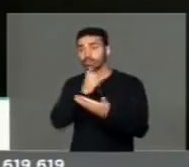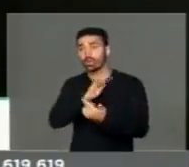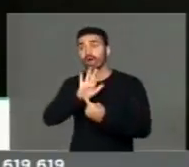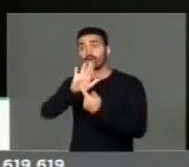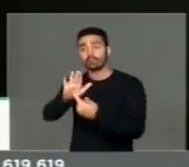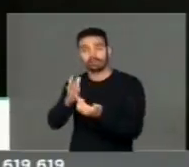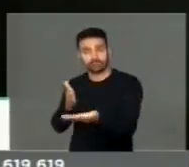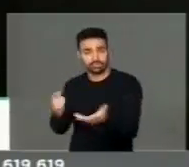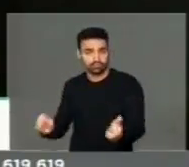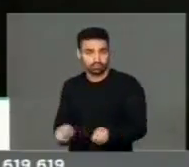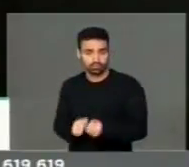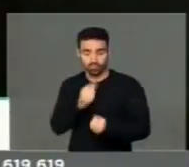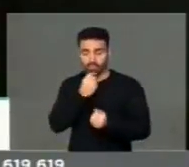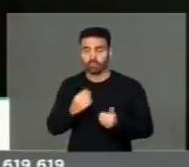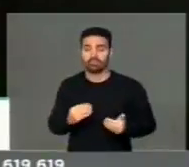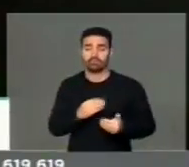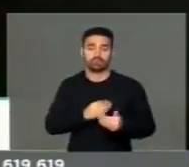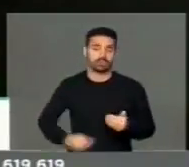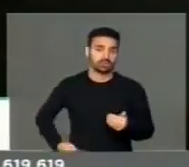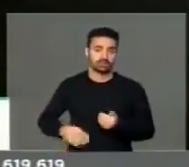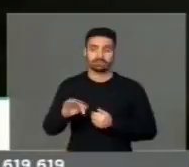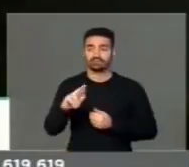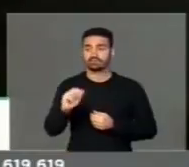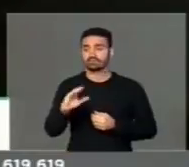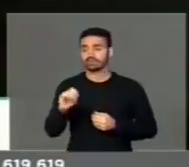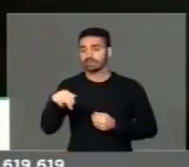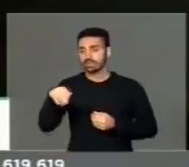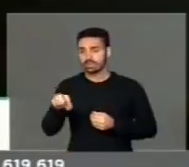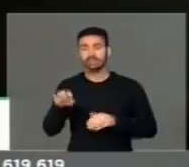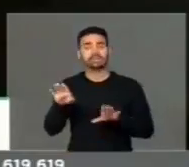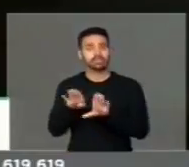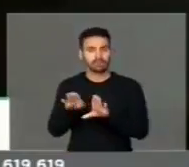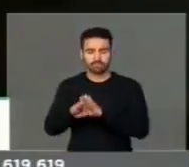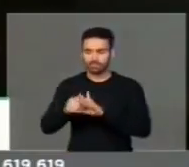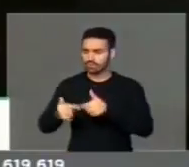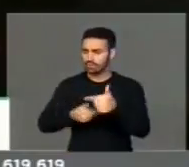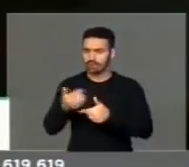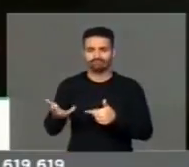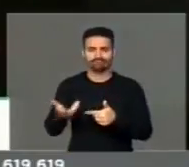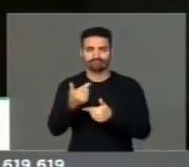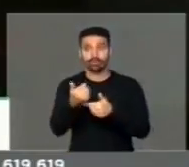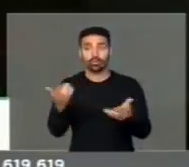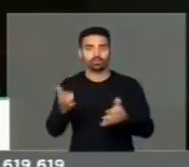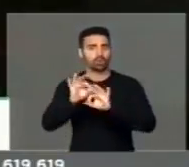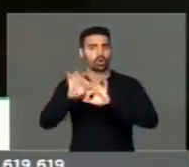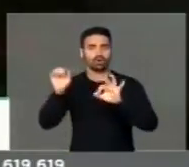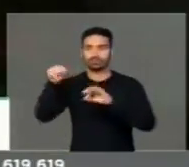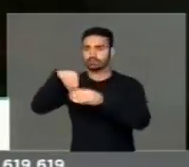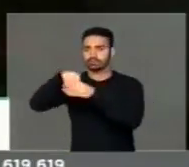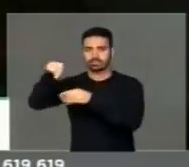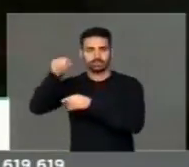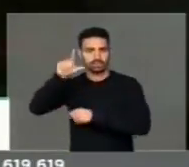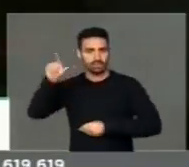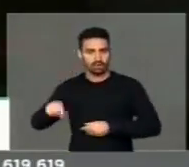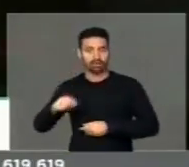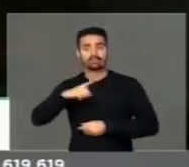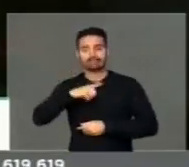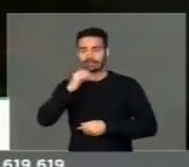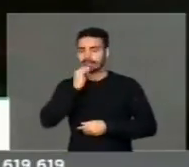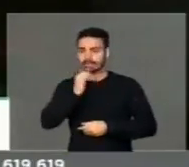junto com o ministro Franceschini, e foi um excelente trabalho. Hoje funciona muito bem na Itália. Nós temos um exemplo,